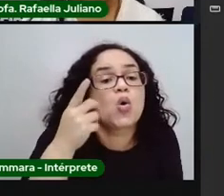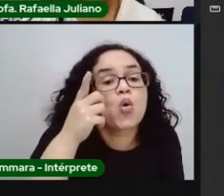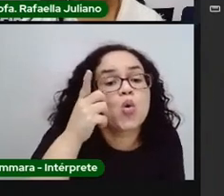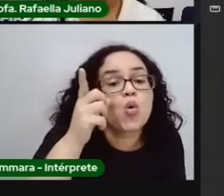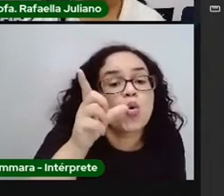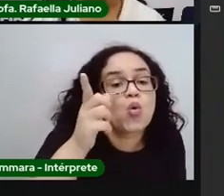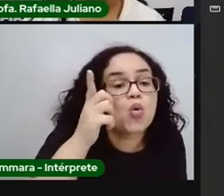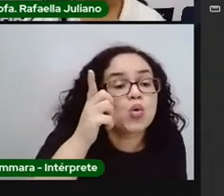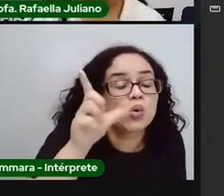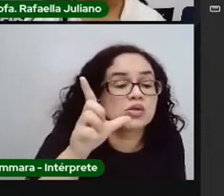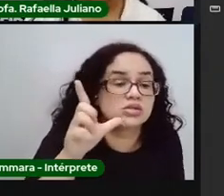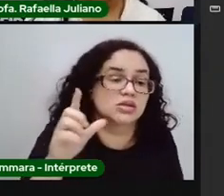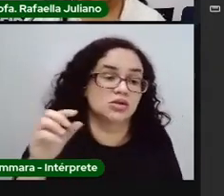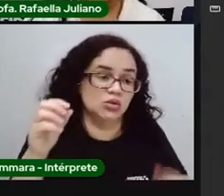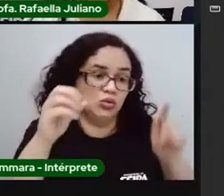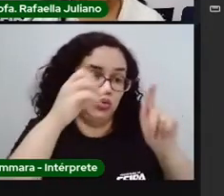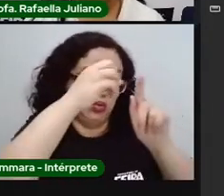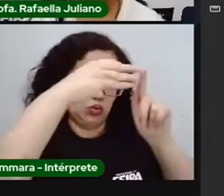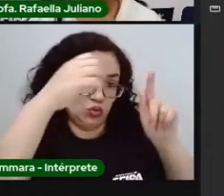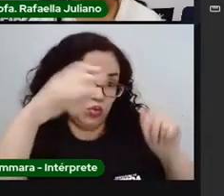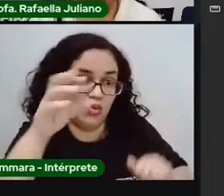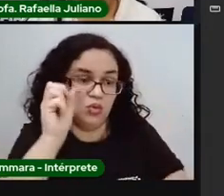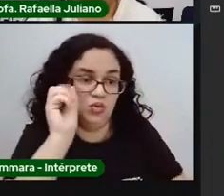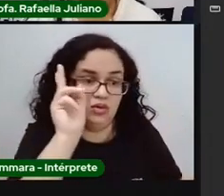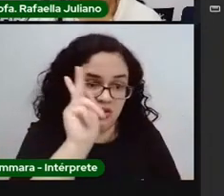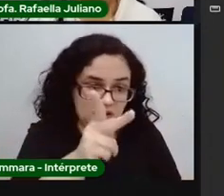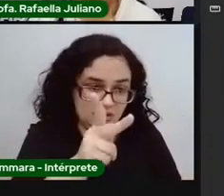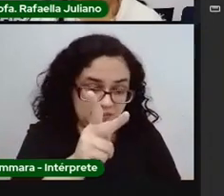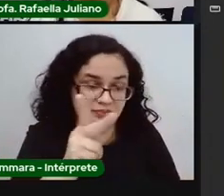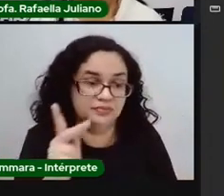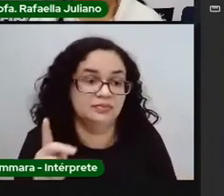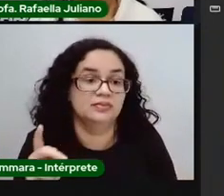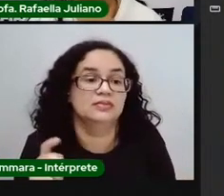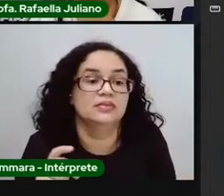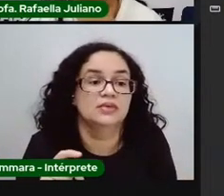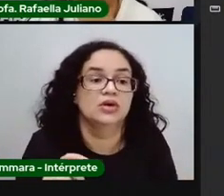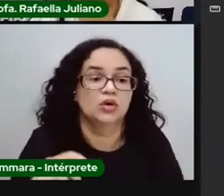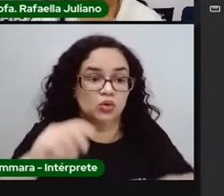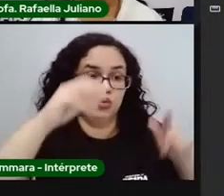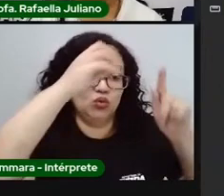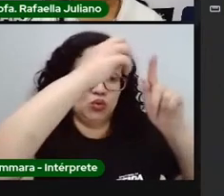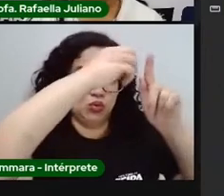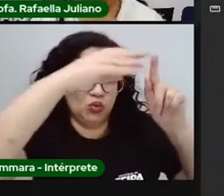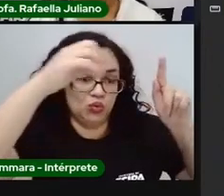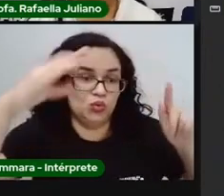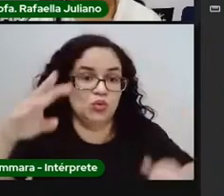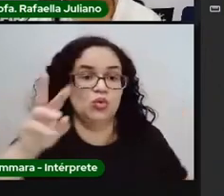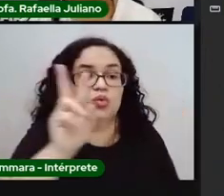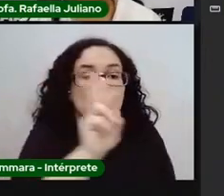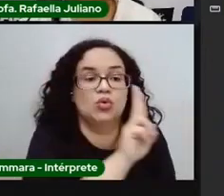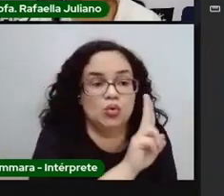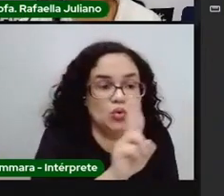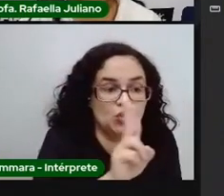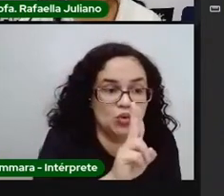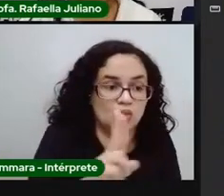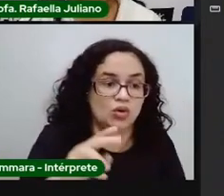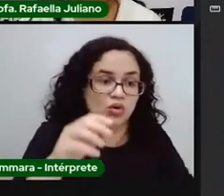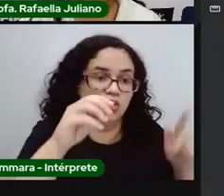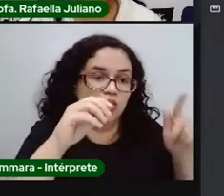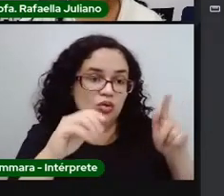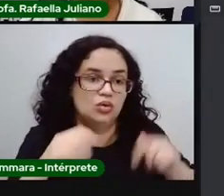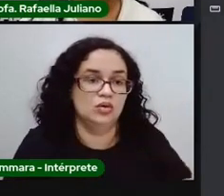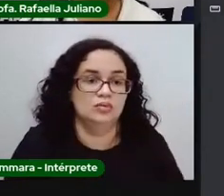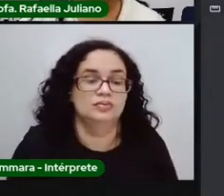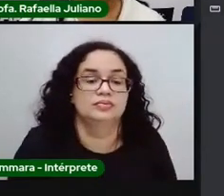acessar o Google Earth, certo? É, vocês vão lá no Google e digita Google Earth.